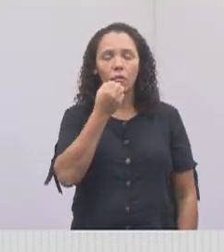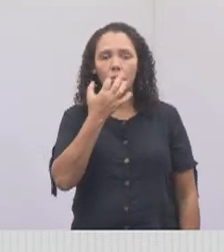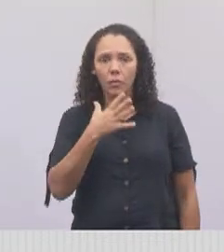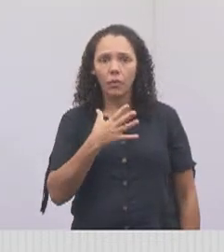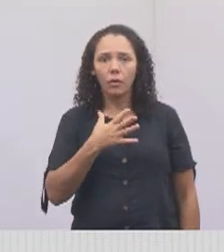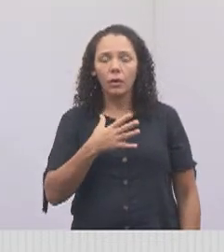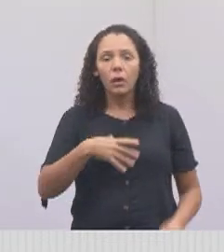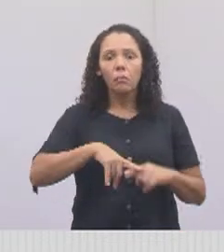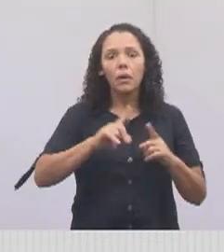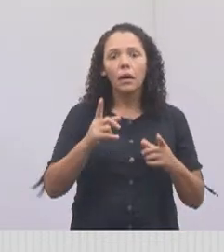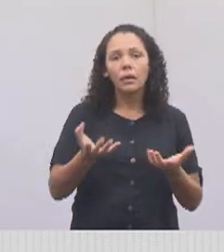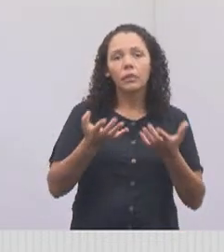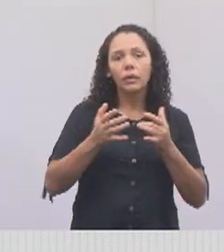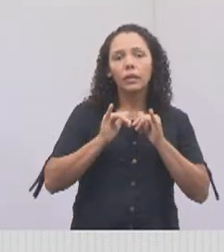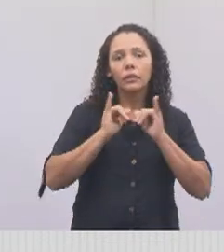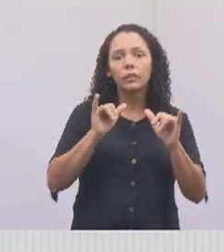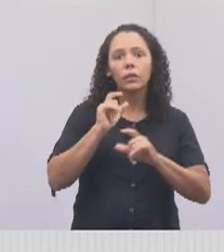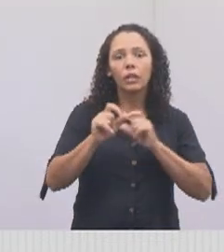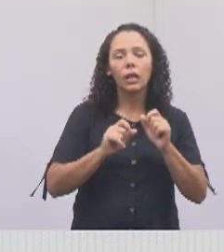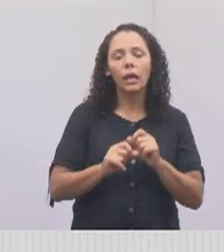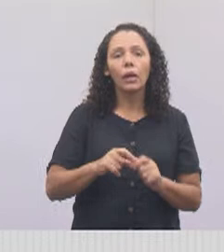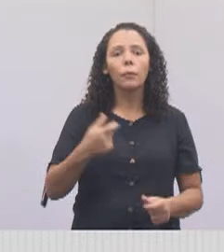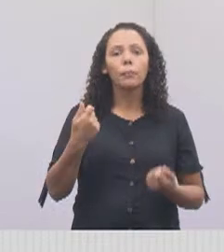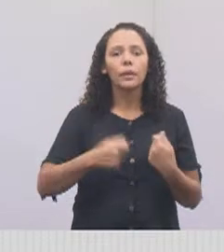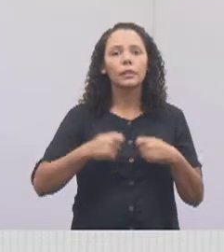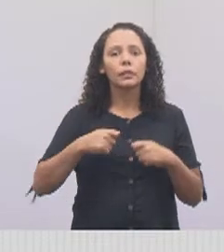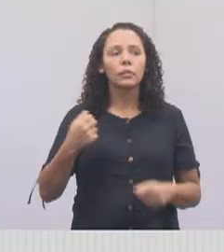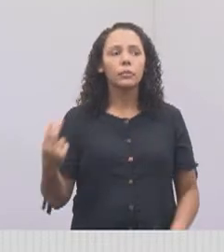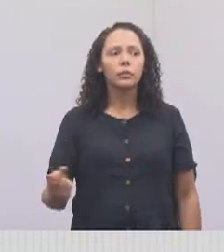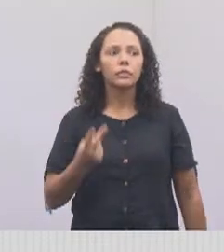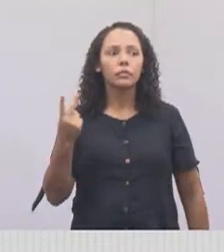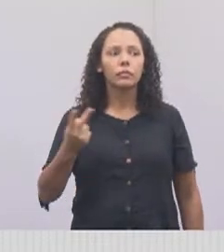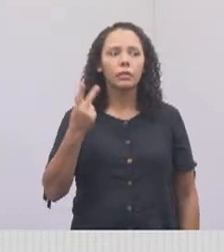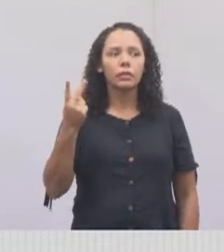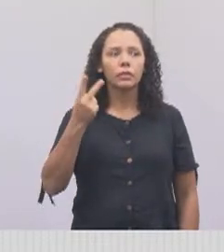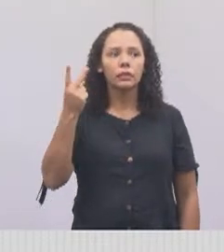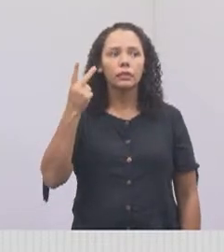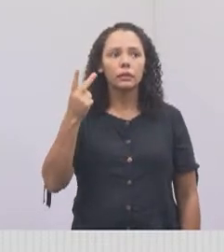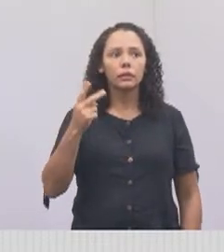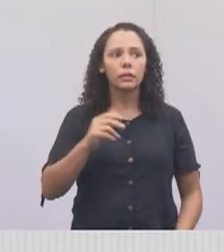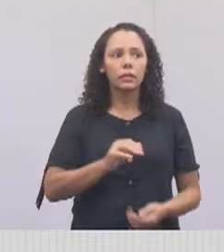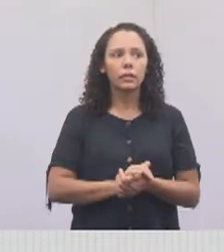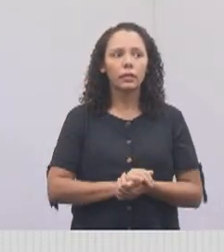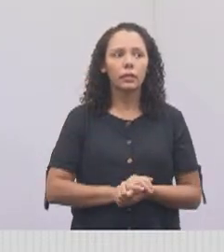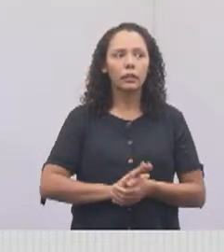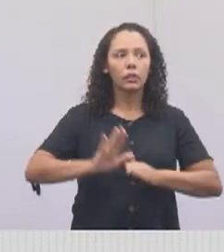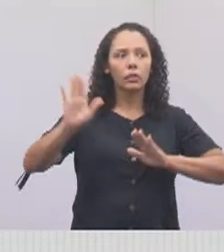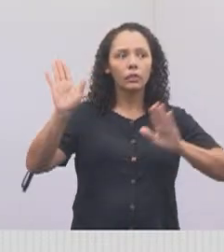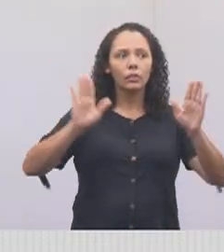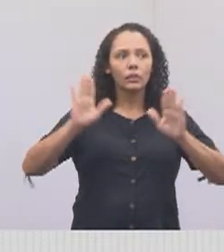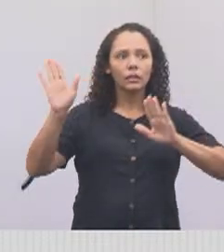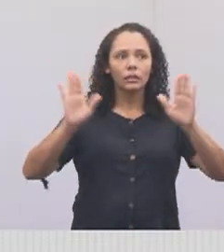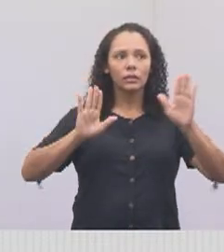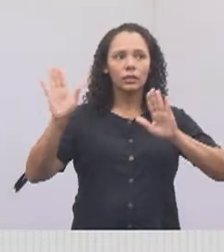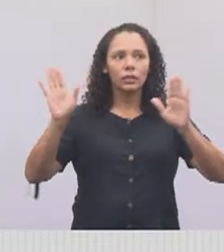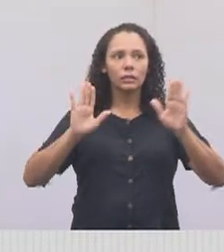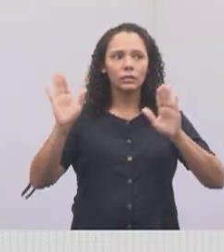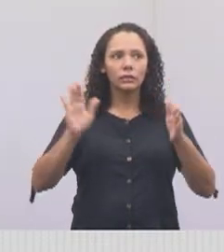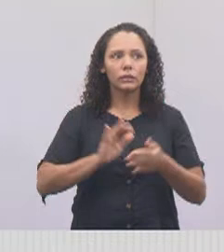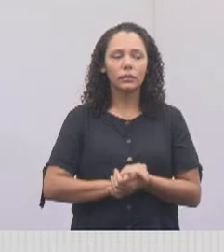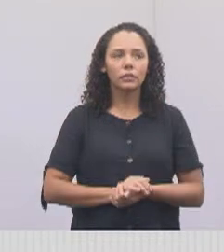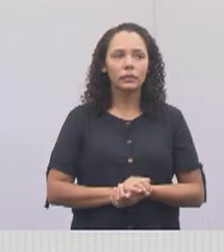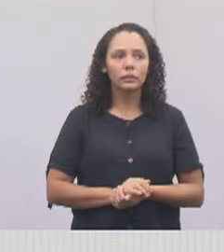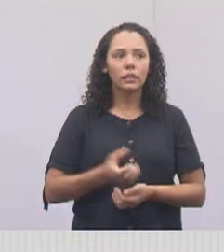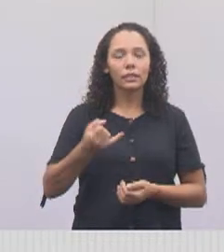não é? Mas o que eu quero dizer é assim, é que tem que valorizar o candidato, principalmente o candidato que você votou. Quem